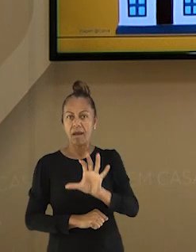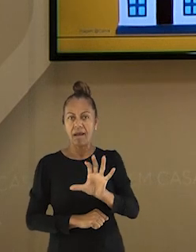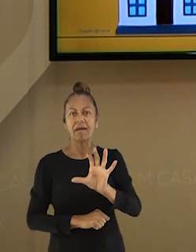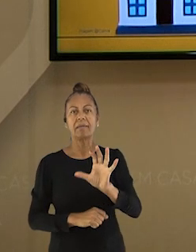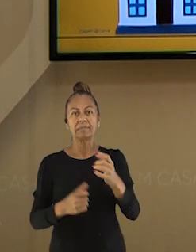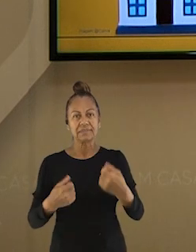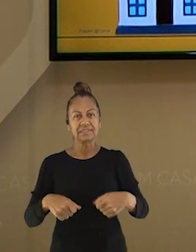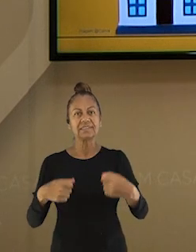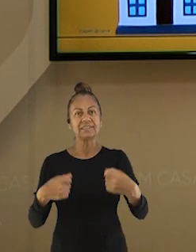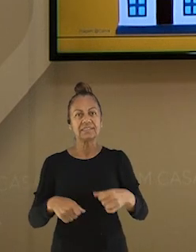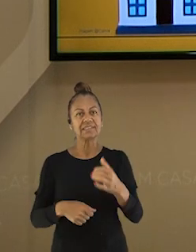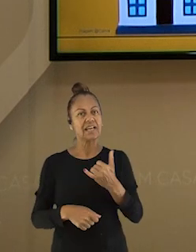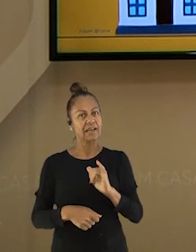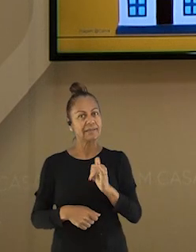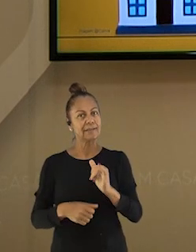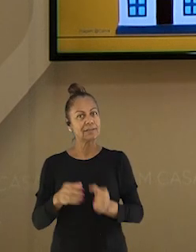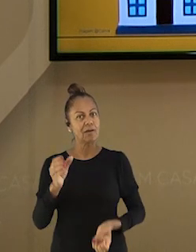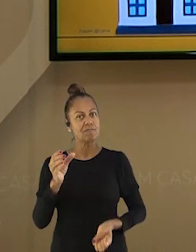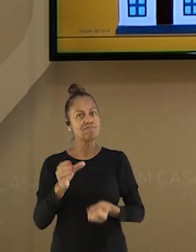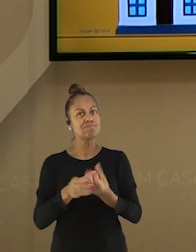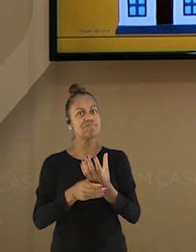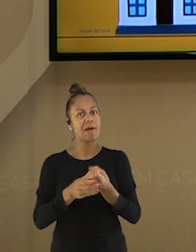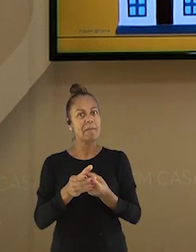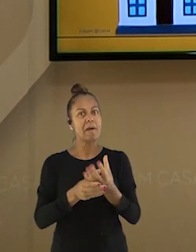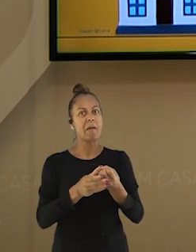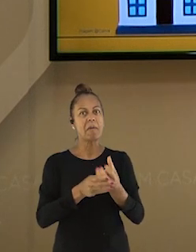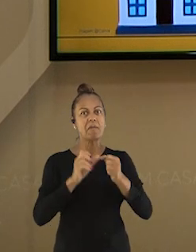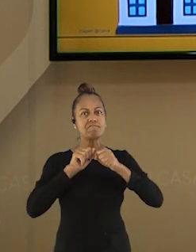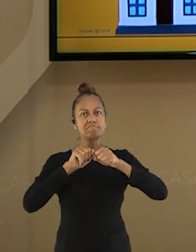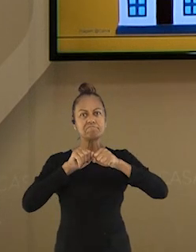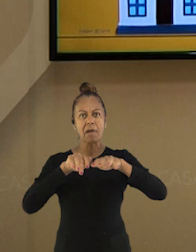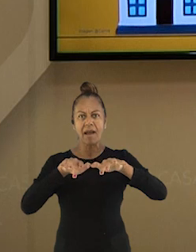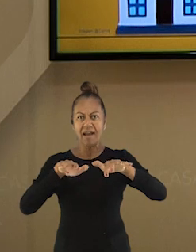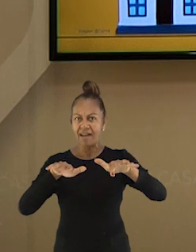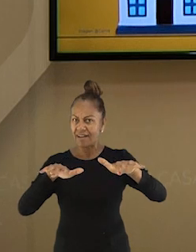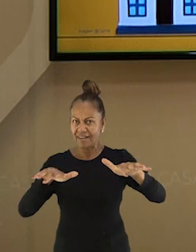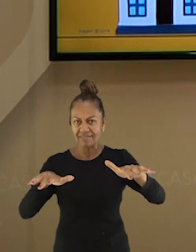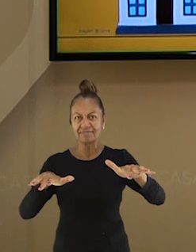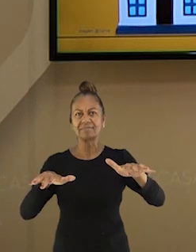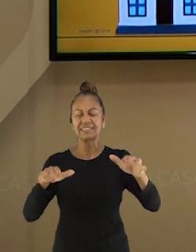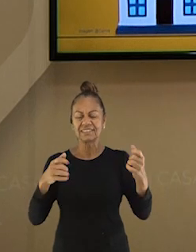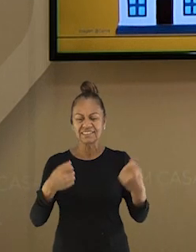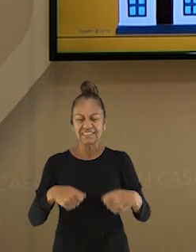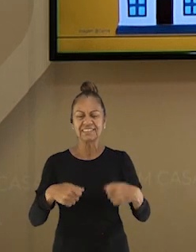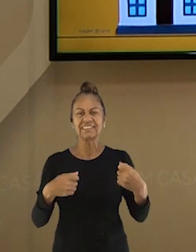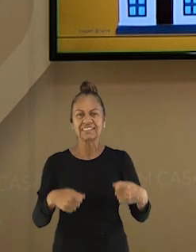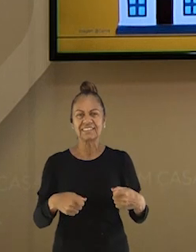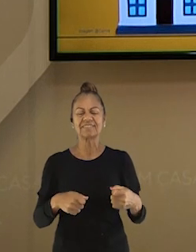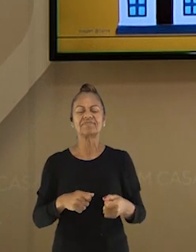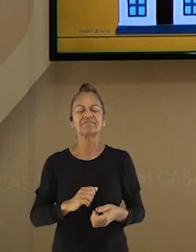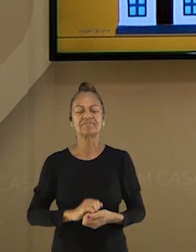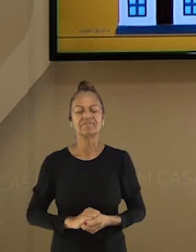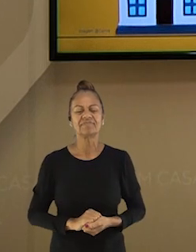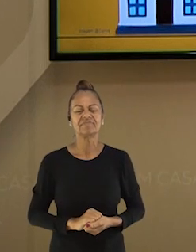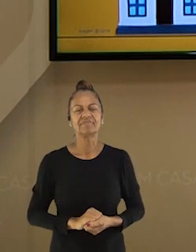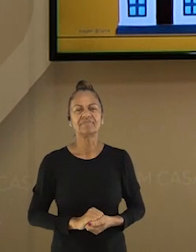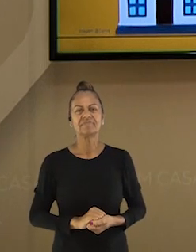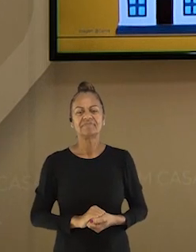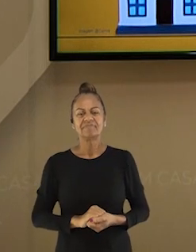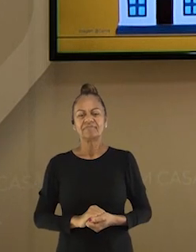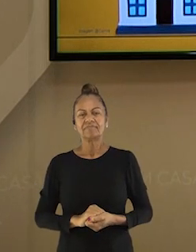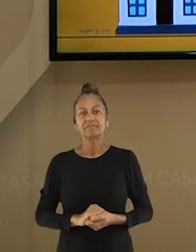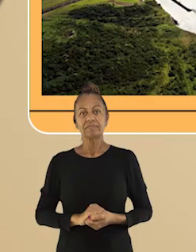e que precisa gerar uma quantidade muito grande de eletricidade para suprir as necessidades de toda a